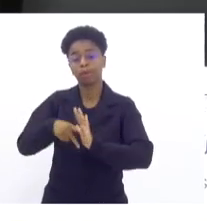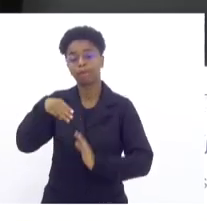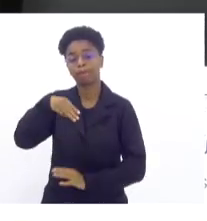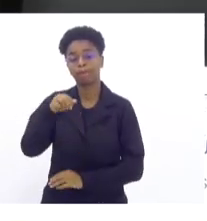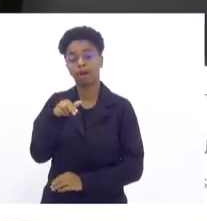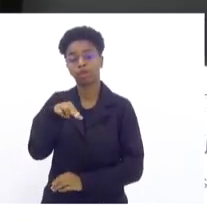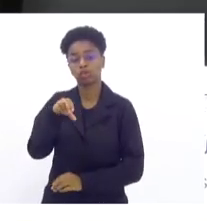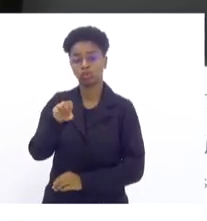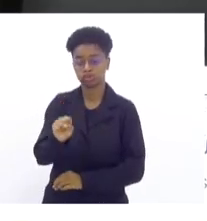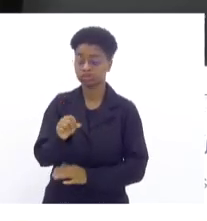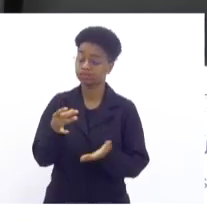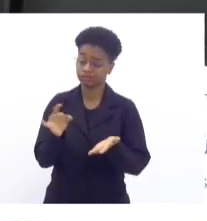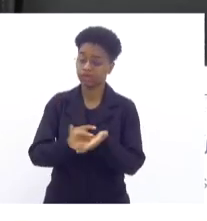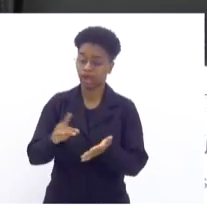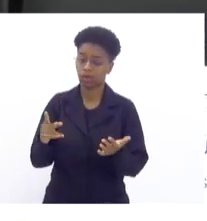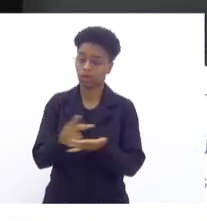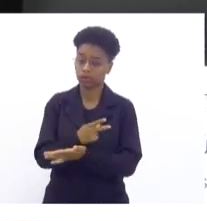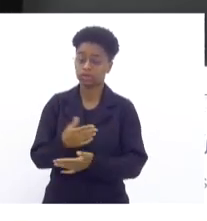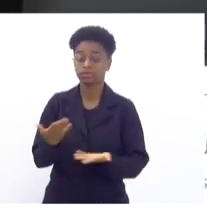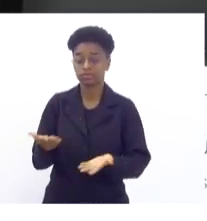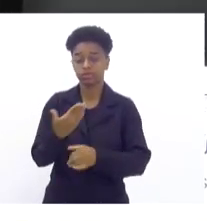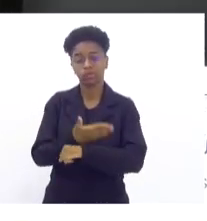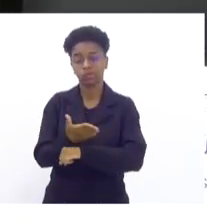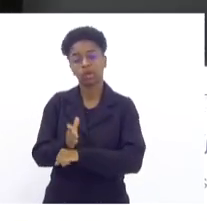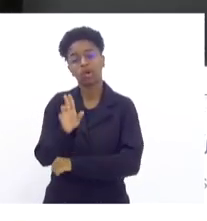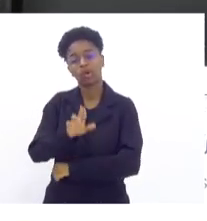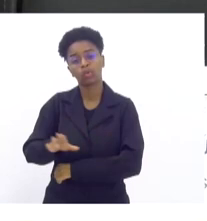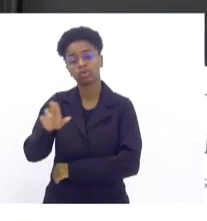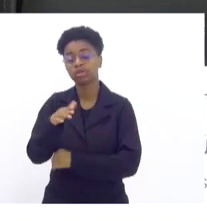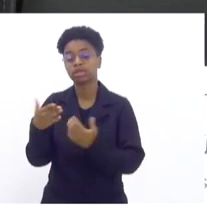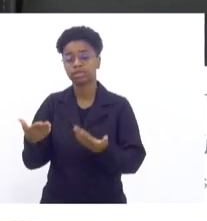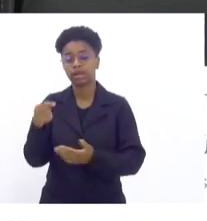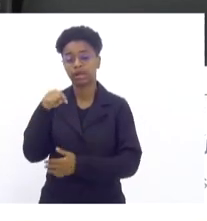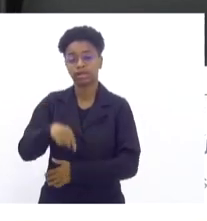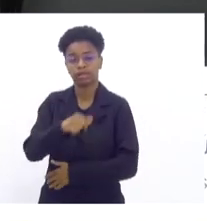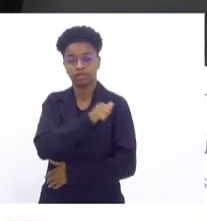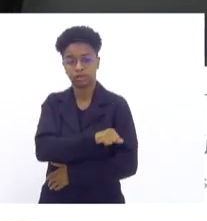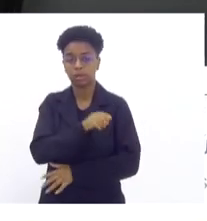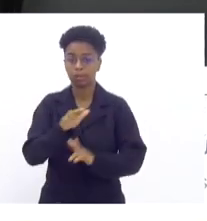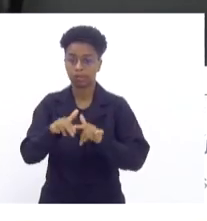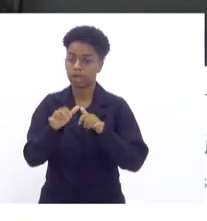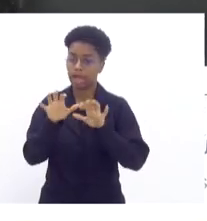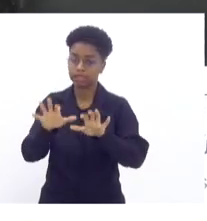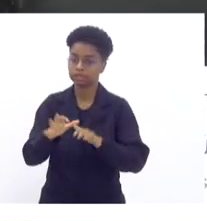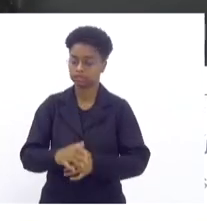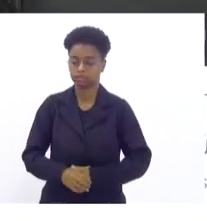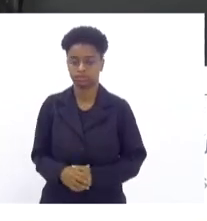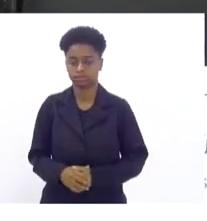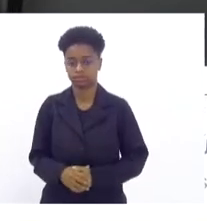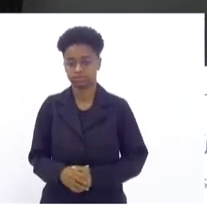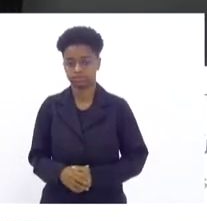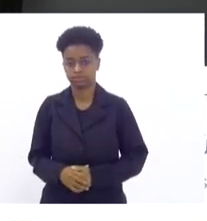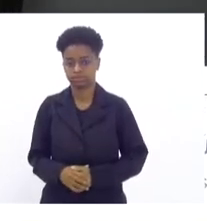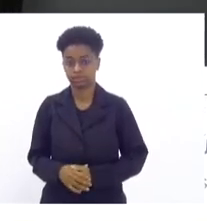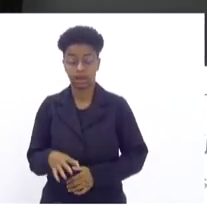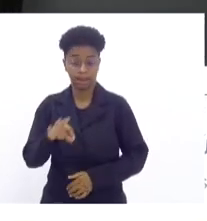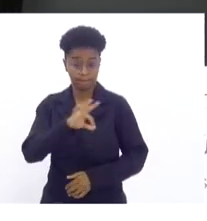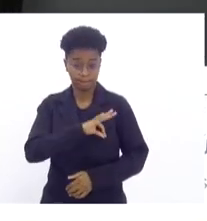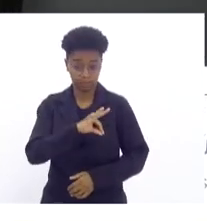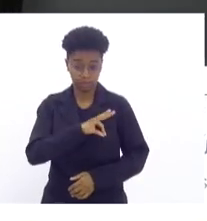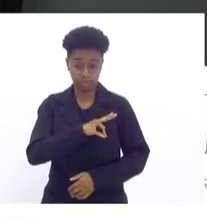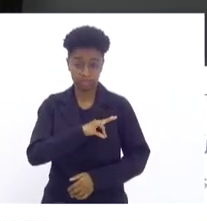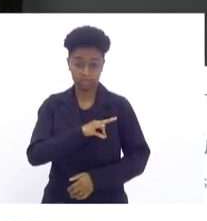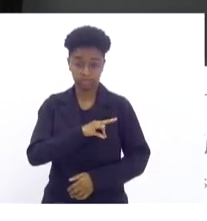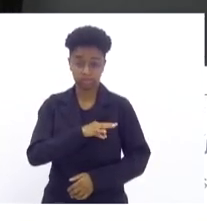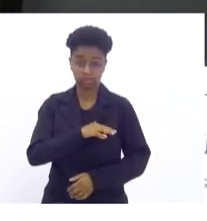E é isso que eles vêm usando o tempo inteiro e por isso que o Rio de Janeiro está da forma como está. A polícia ela enxuga